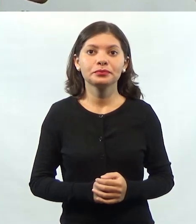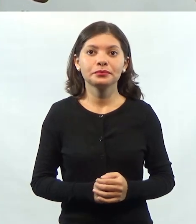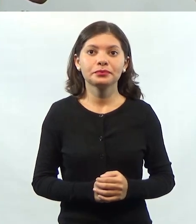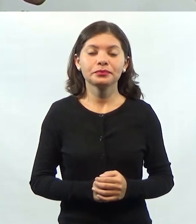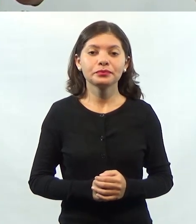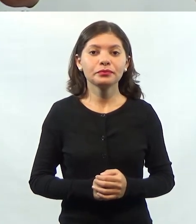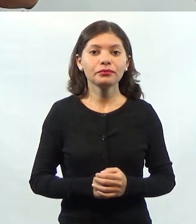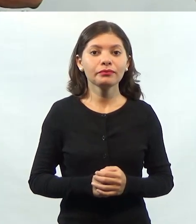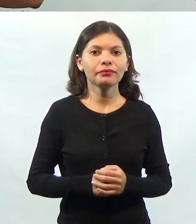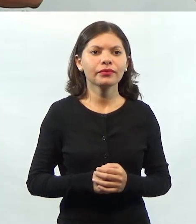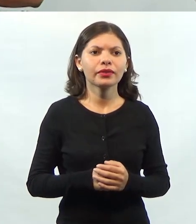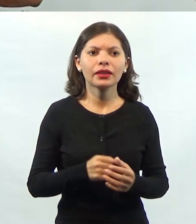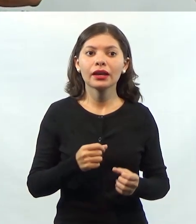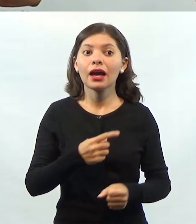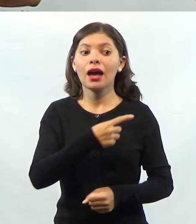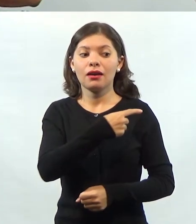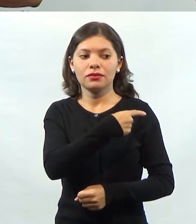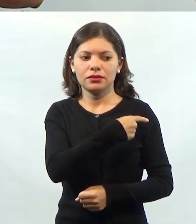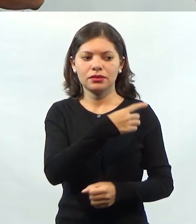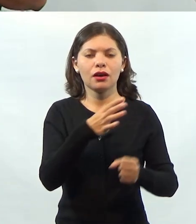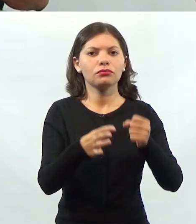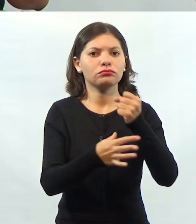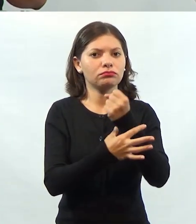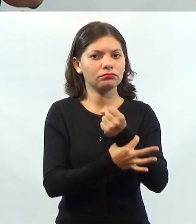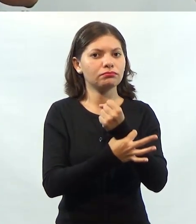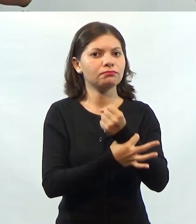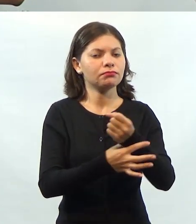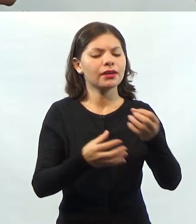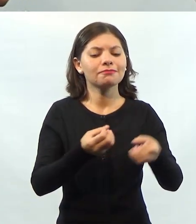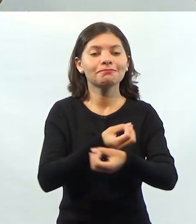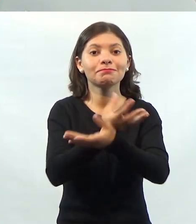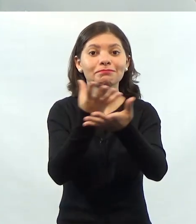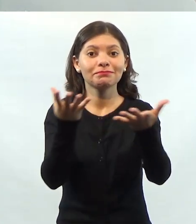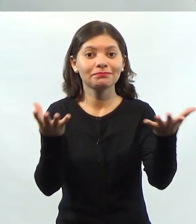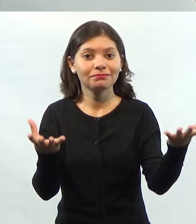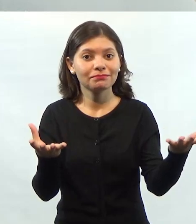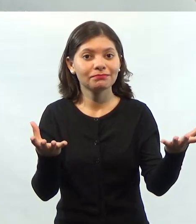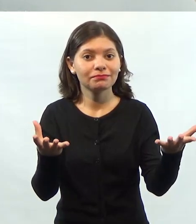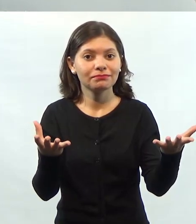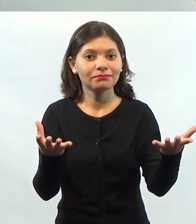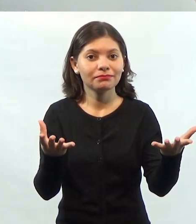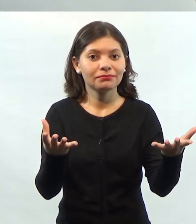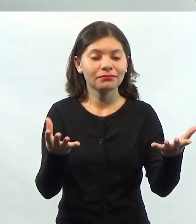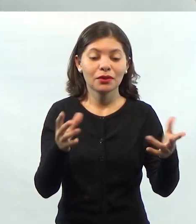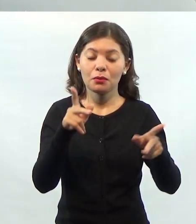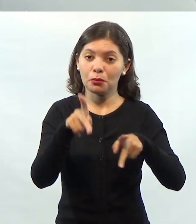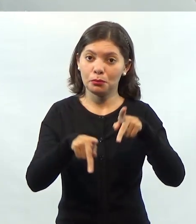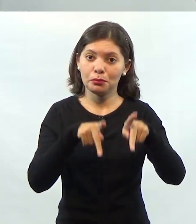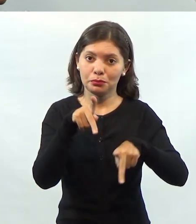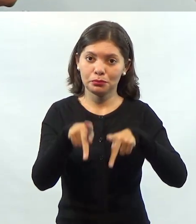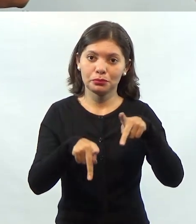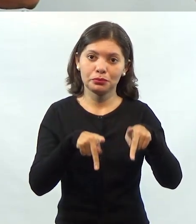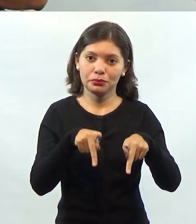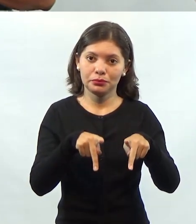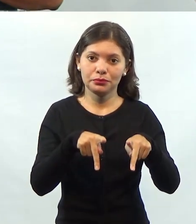Tornaram essa vacina segura e disponibilizaram essa vacina para a população.